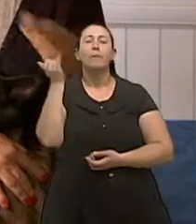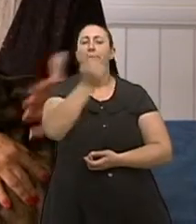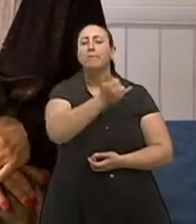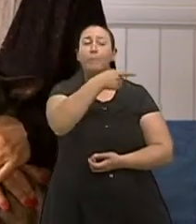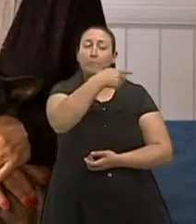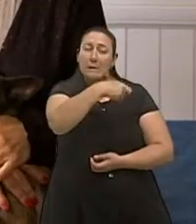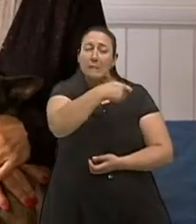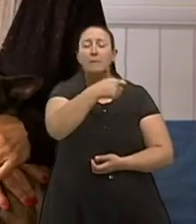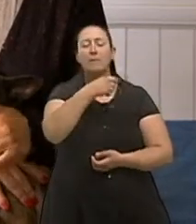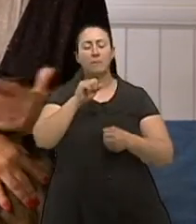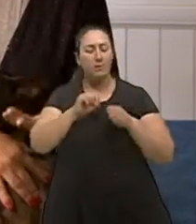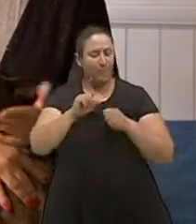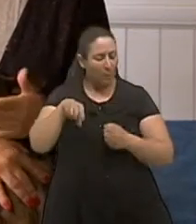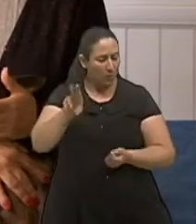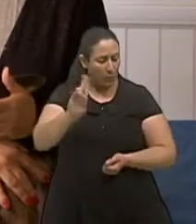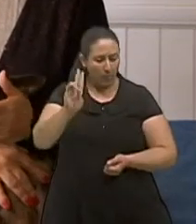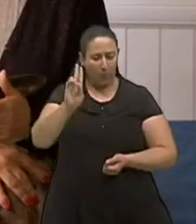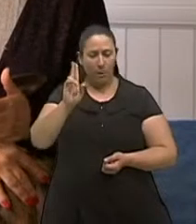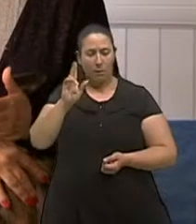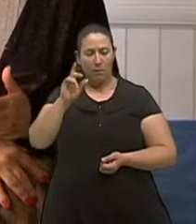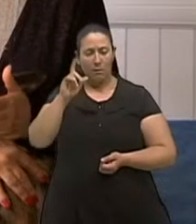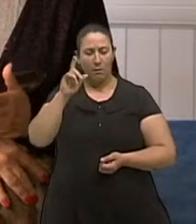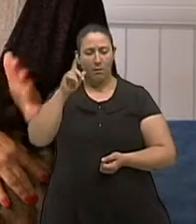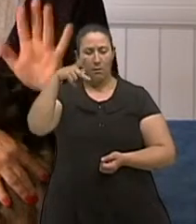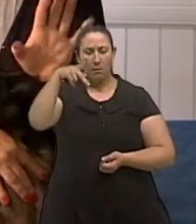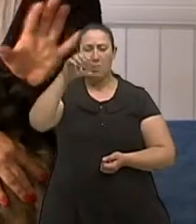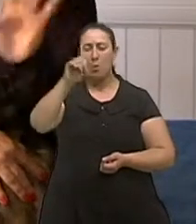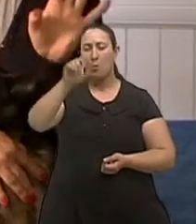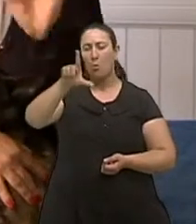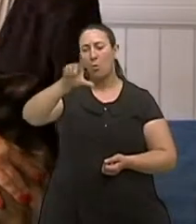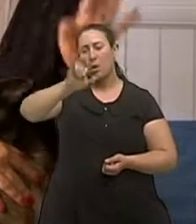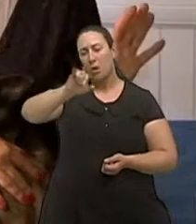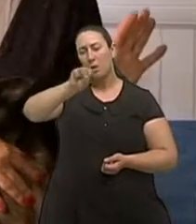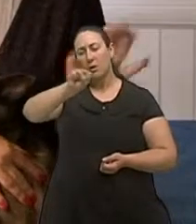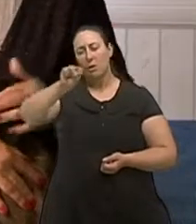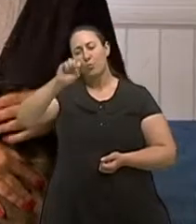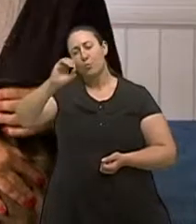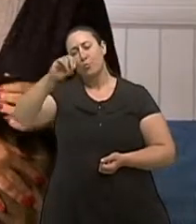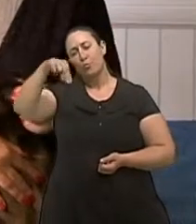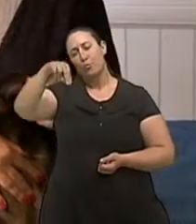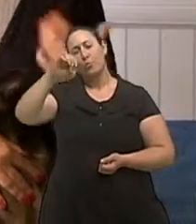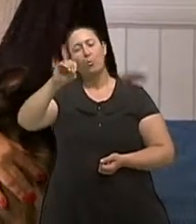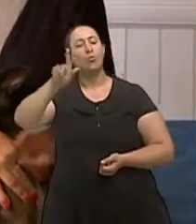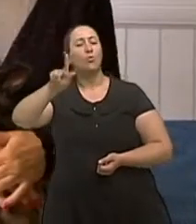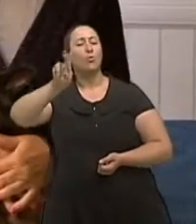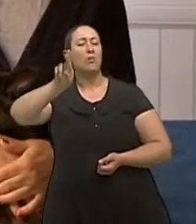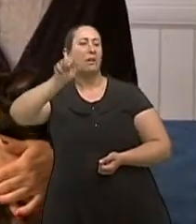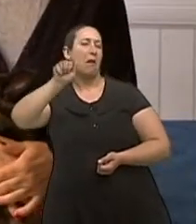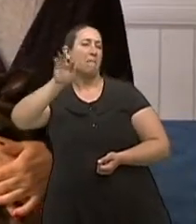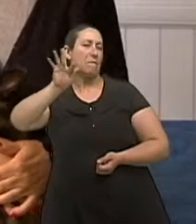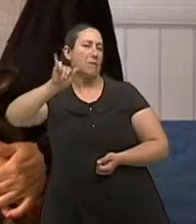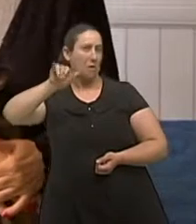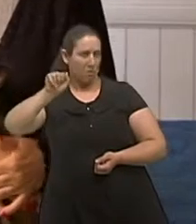que a gente chama de polisonografia. Me parece que o nome é esse até. Aí eu procurei um